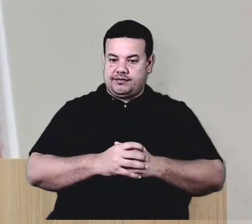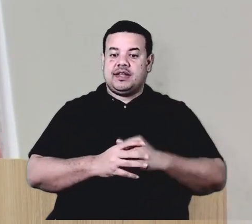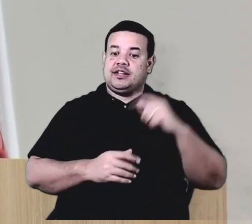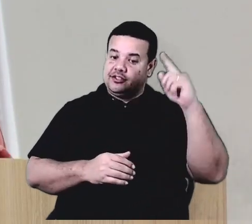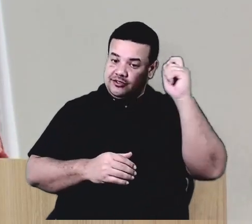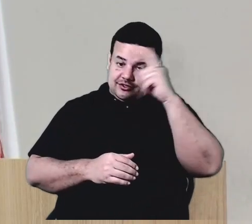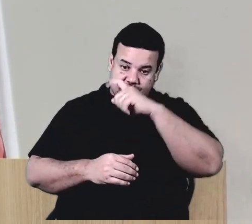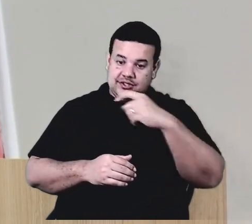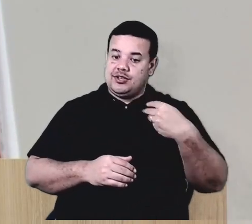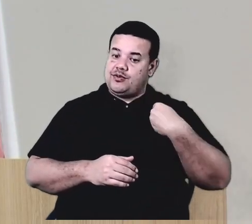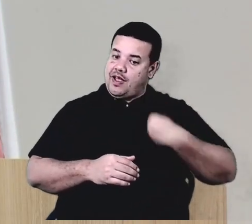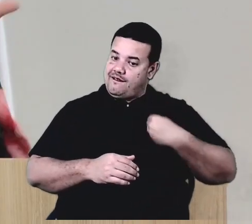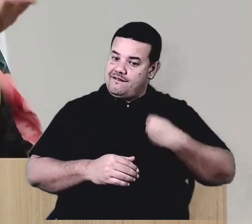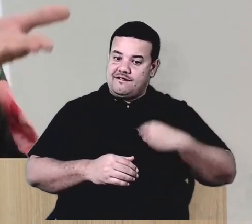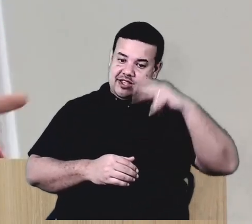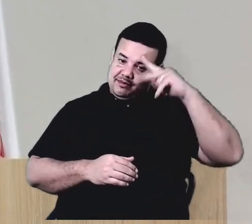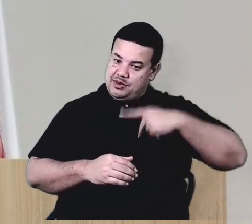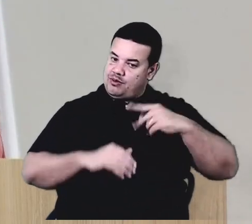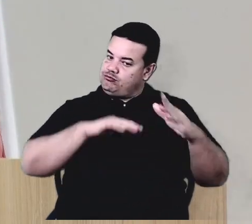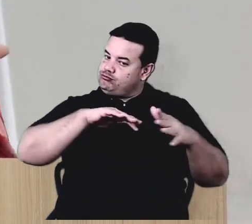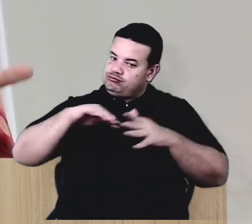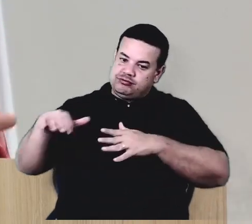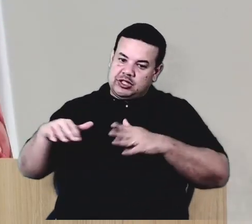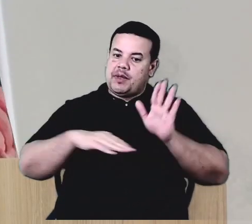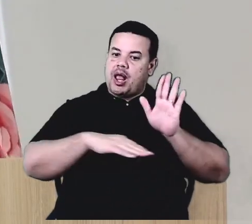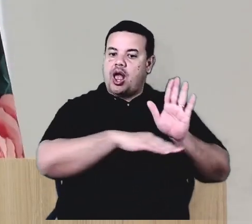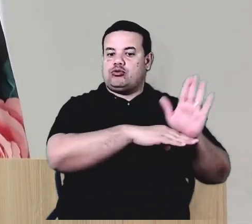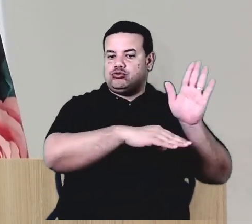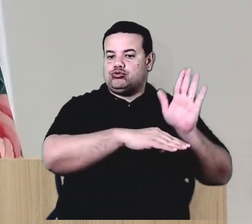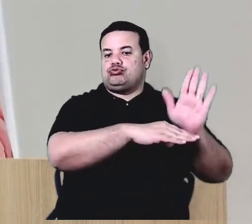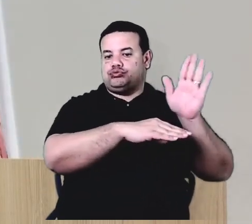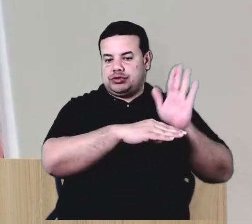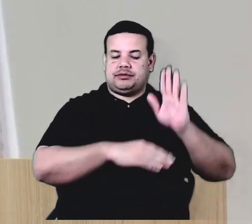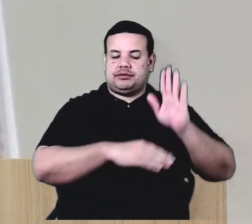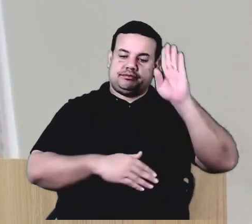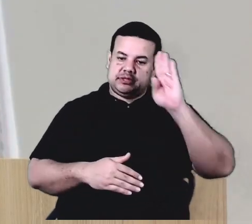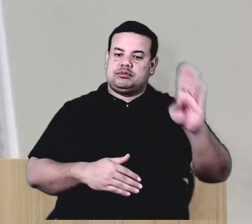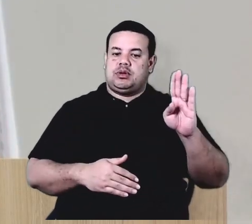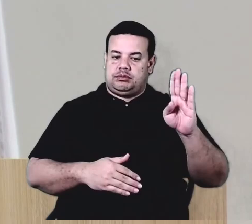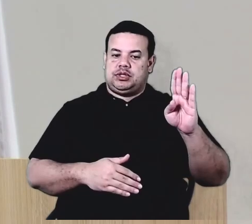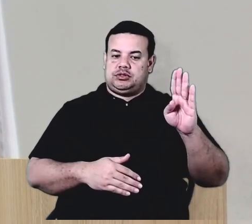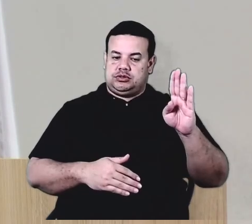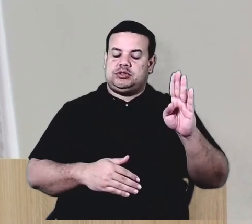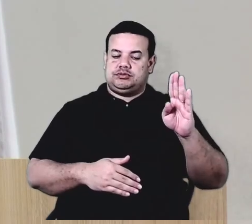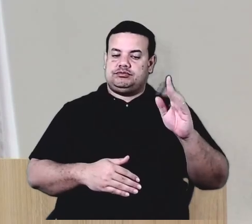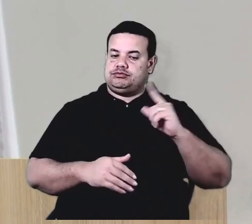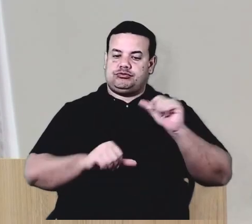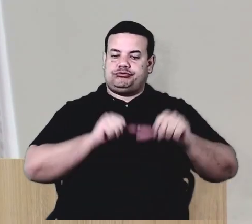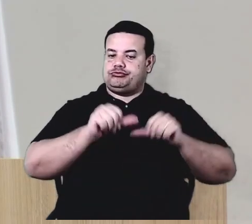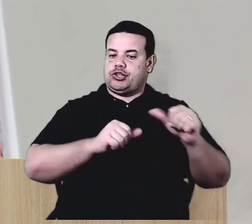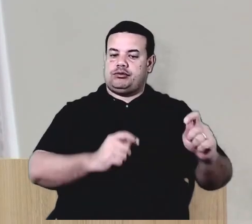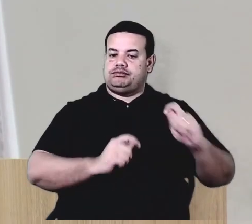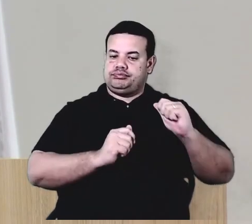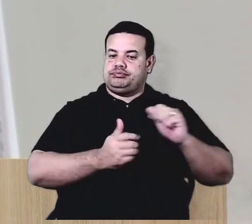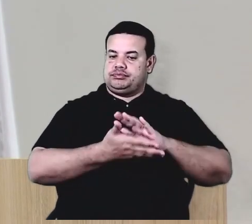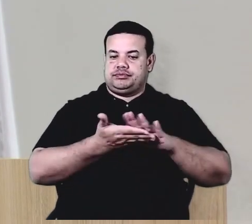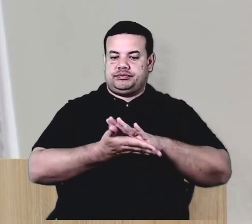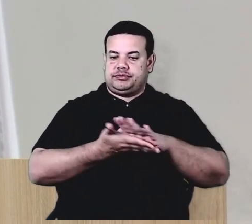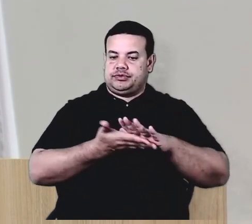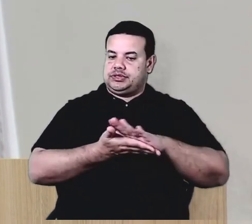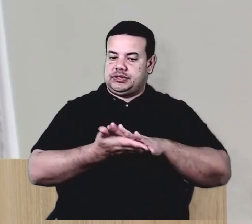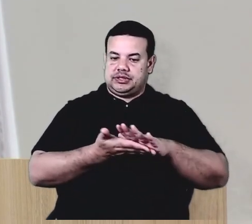vida de lado para ajudar outras vidas, principalmente quando não se vai ter nenhum benefício em troca, né? Mas faz parte. Só